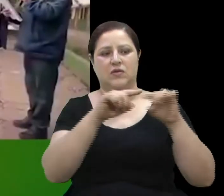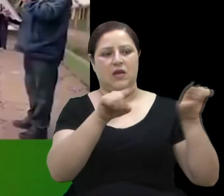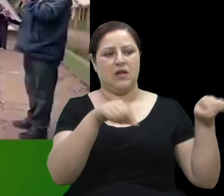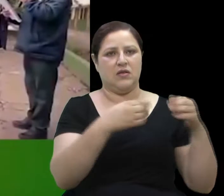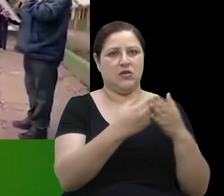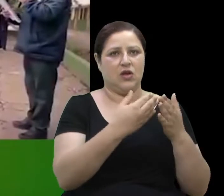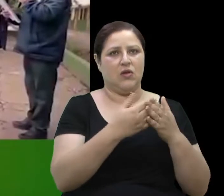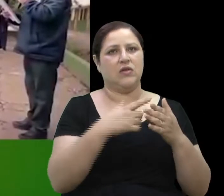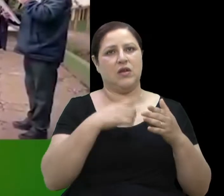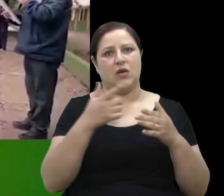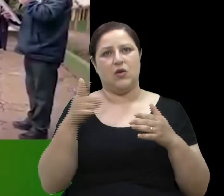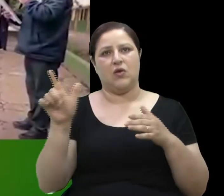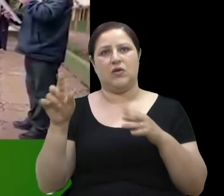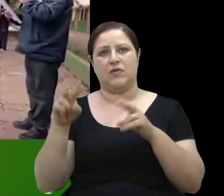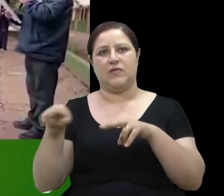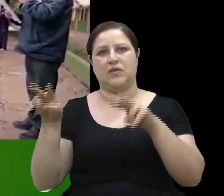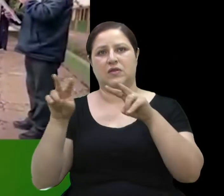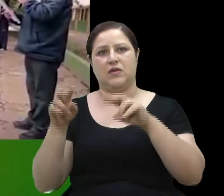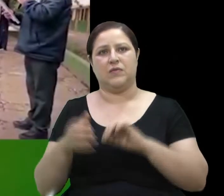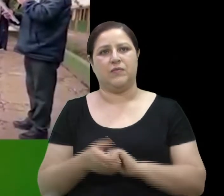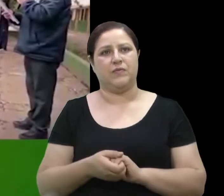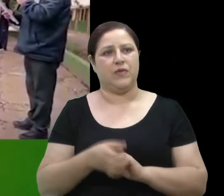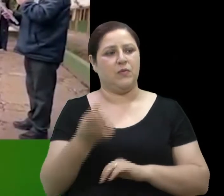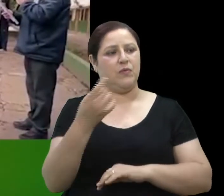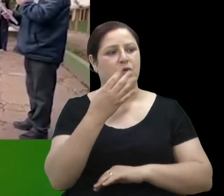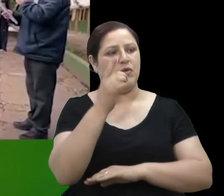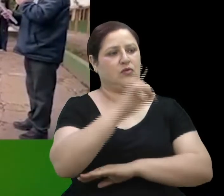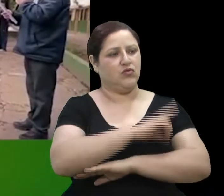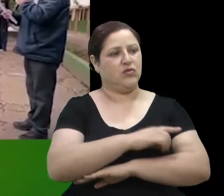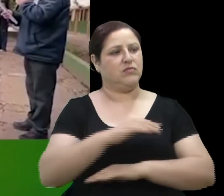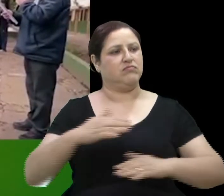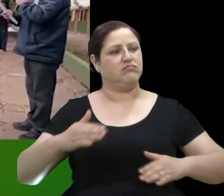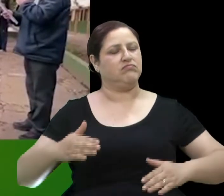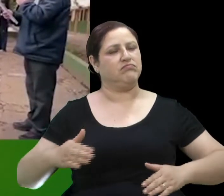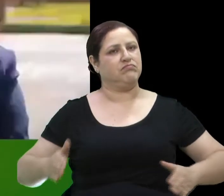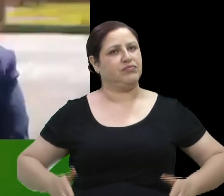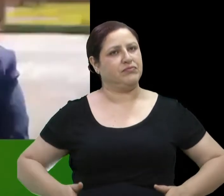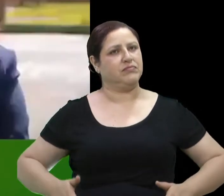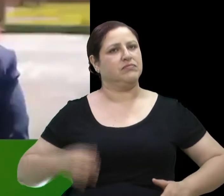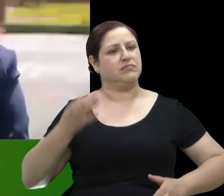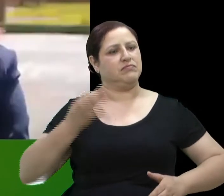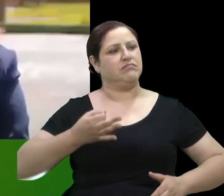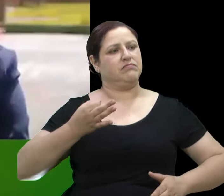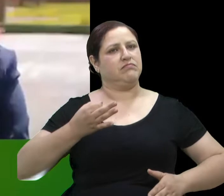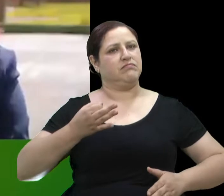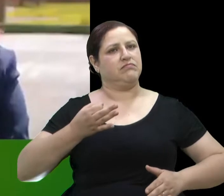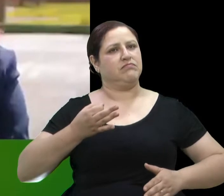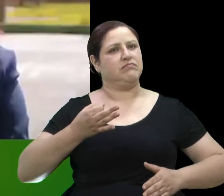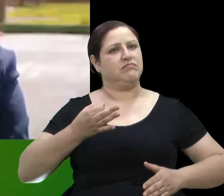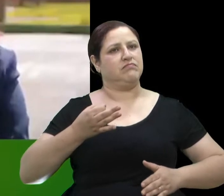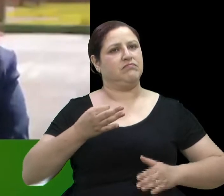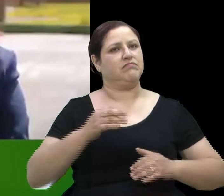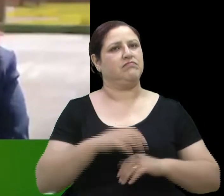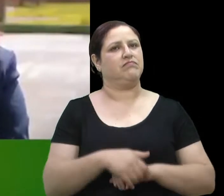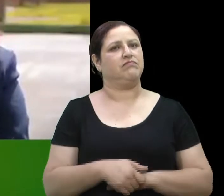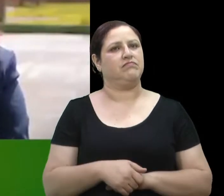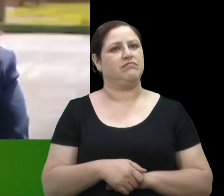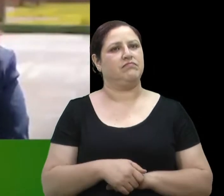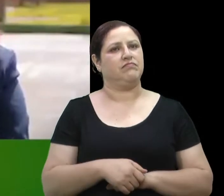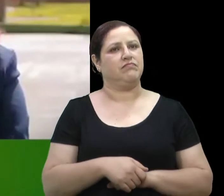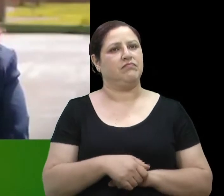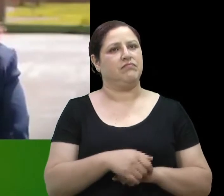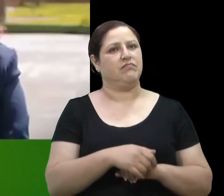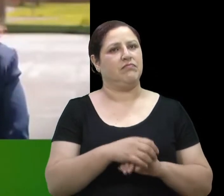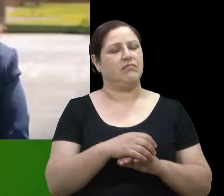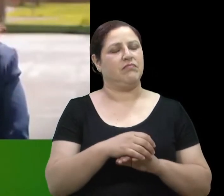Conduzir a turma em forma dos deslocamentos para as aulas. Nós estamos resgatando valores com os nossos alunos.